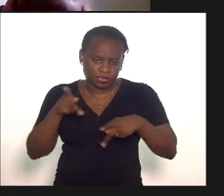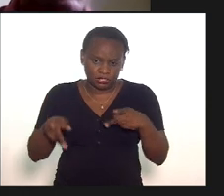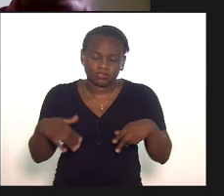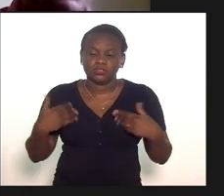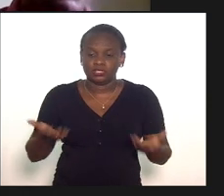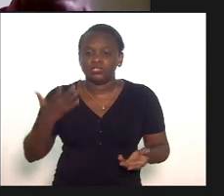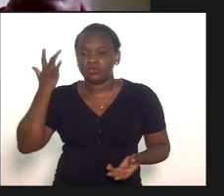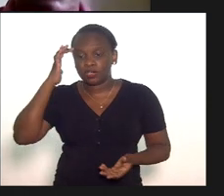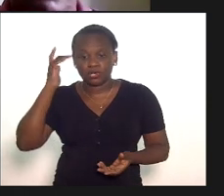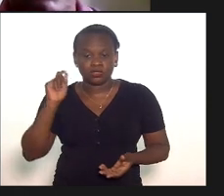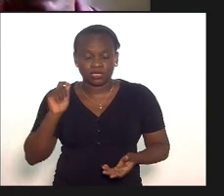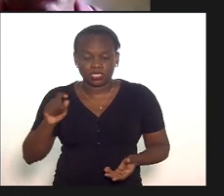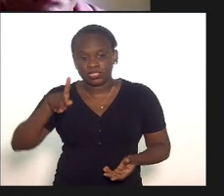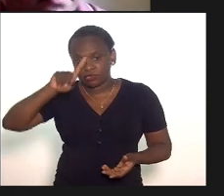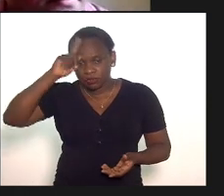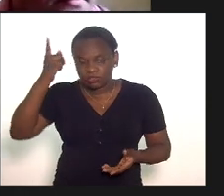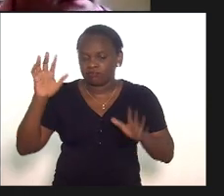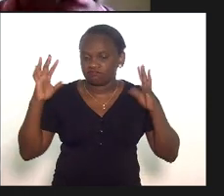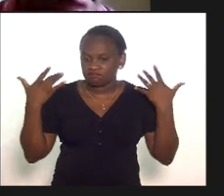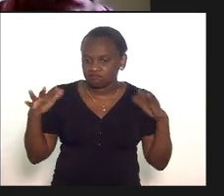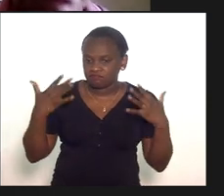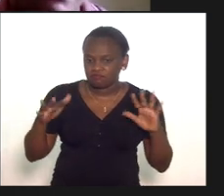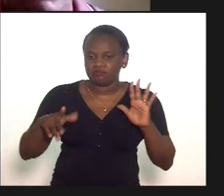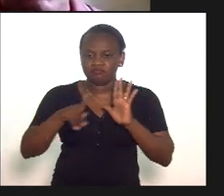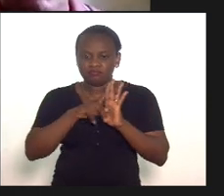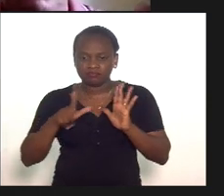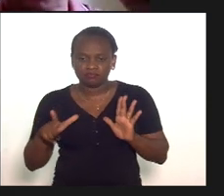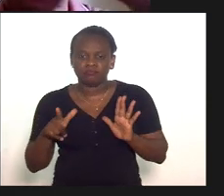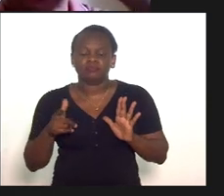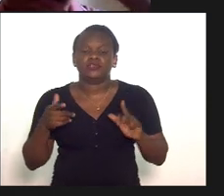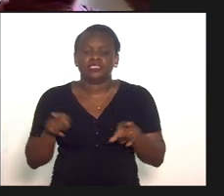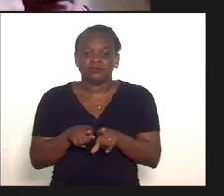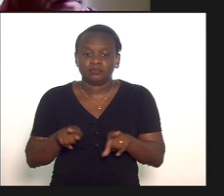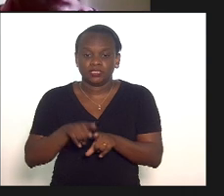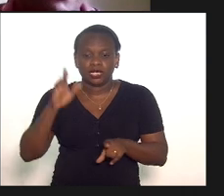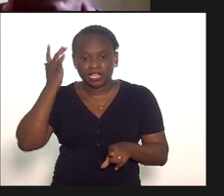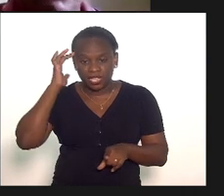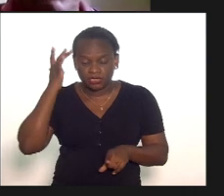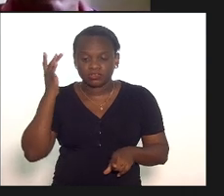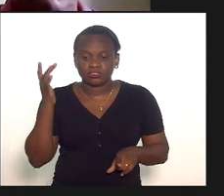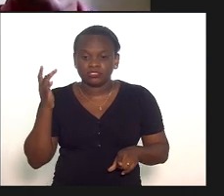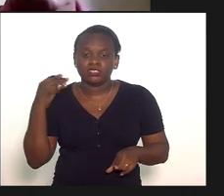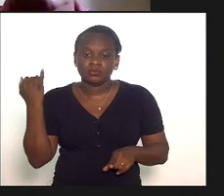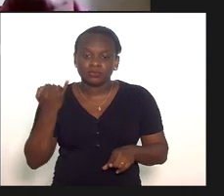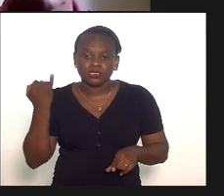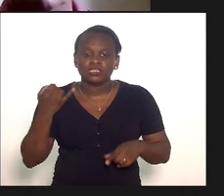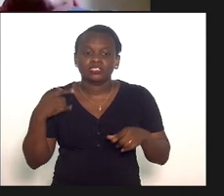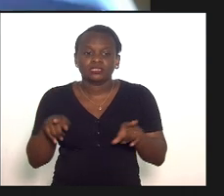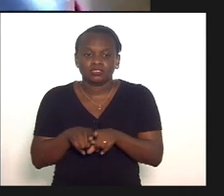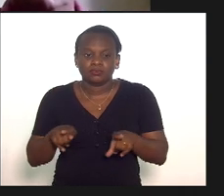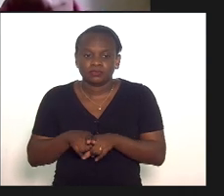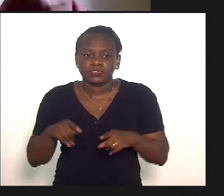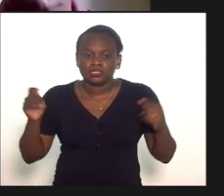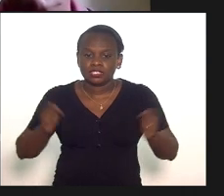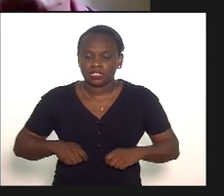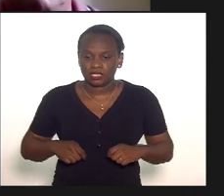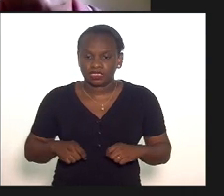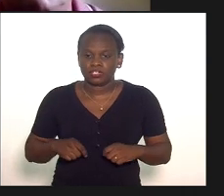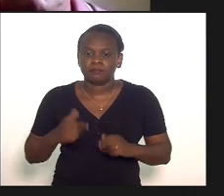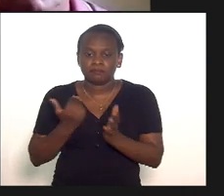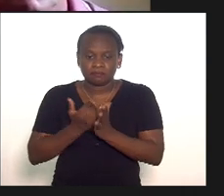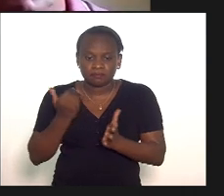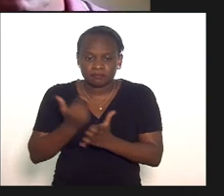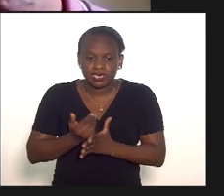então eu acho a iniciativa louvável e acho que qualifica inclusive a possibilidade de